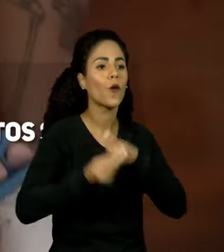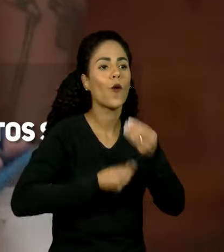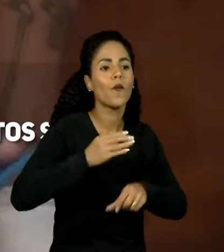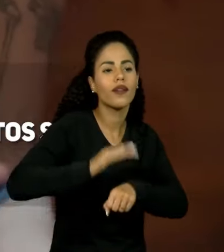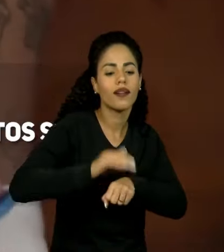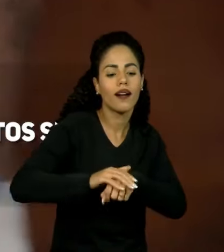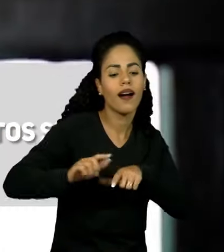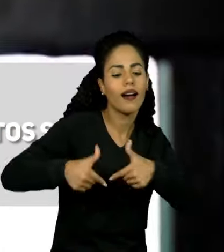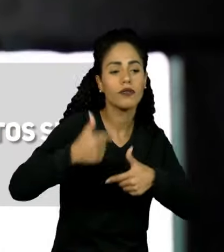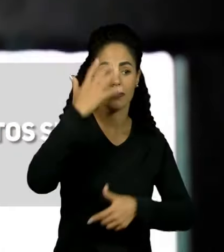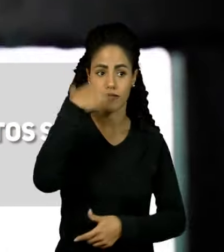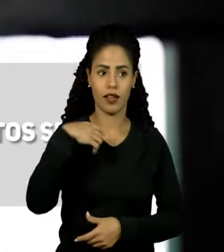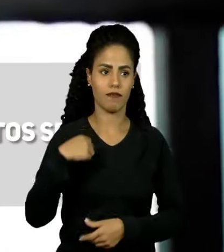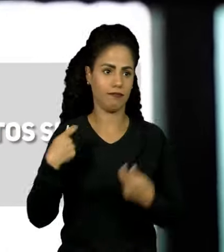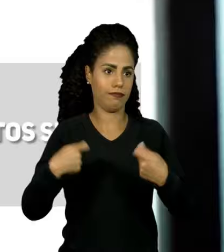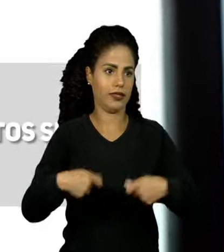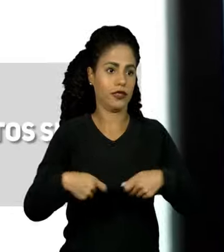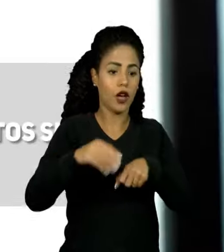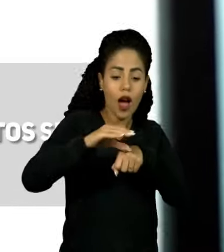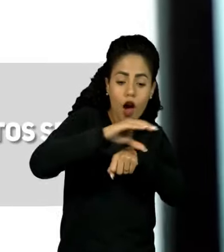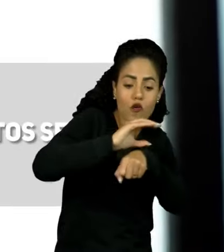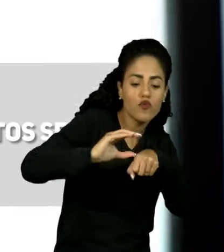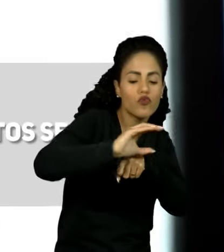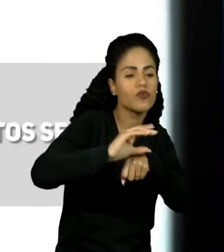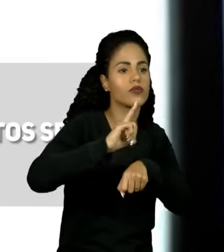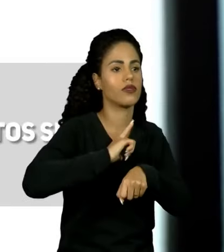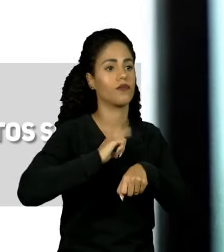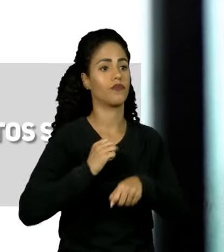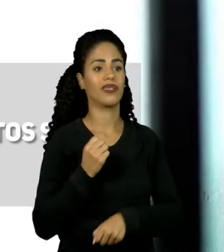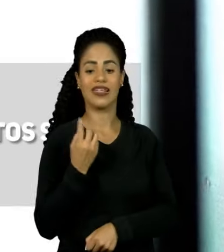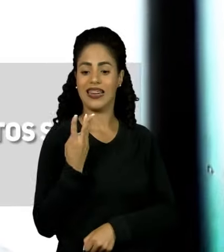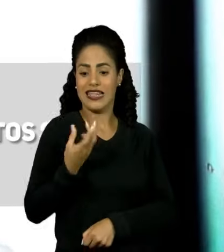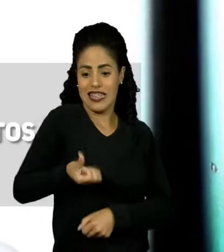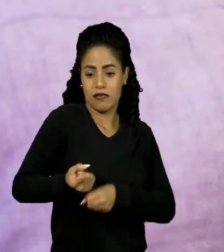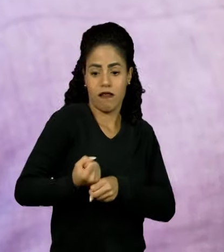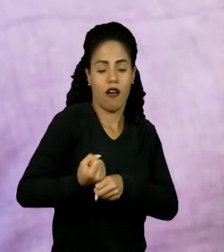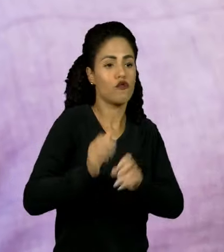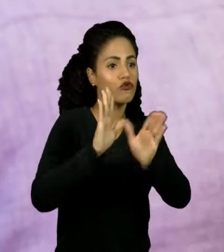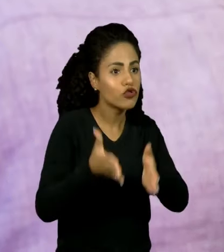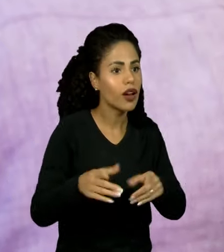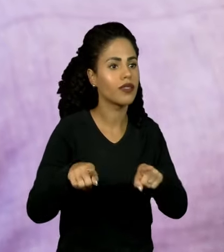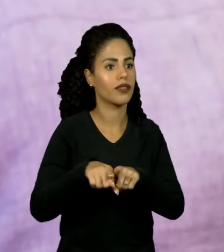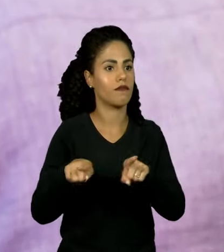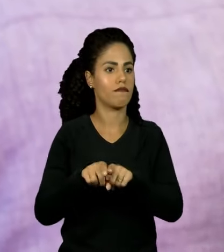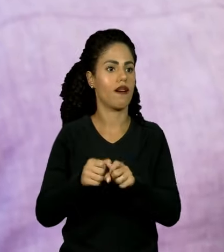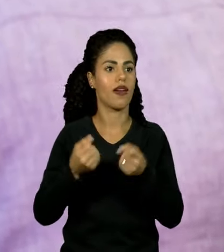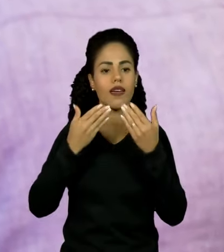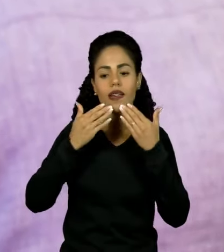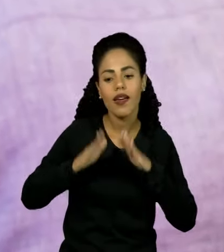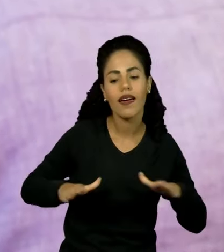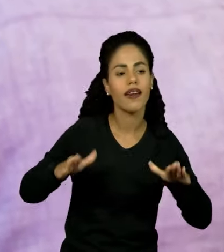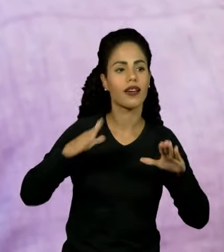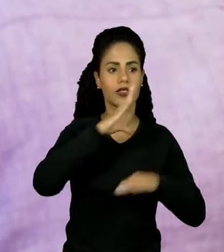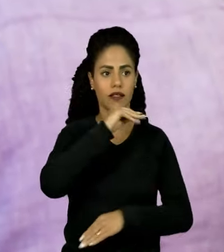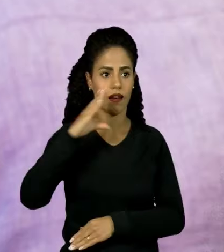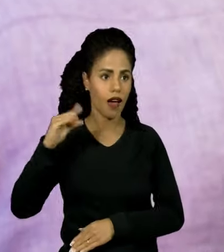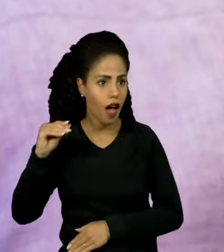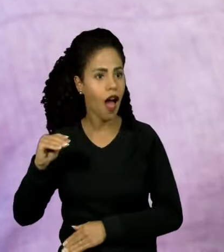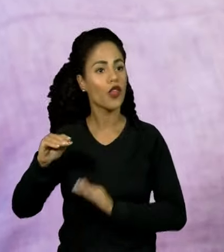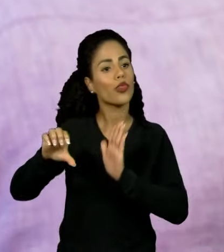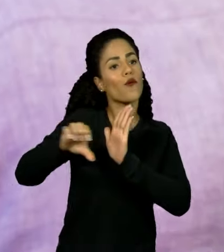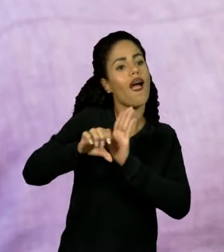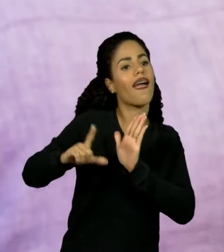políticas públicas sérias. A Constituição está em vigor, por exemplo, há quase 36 anos. O Estatuto da Criança e do Adolescente há quase 34